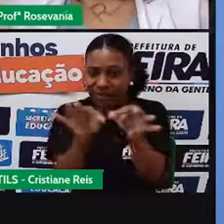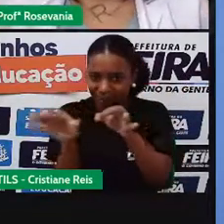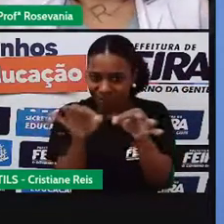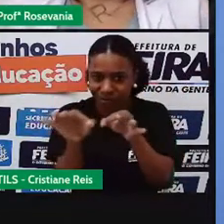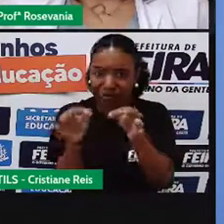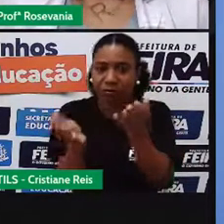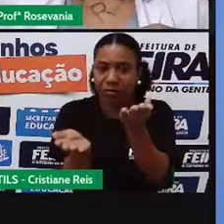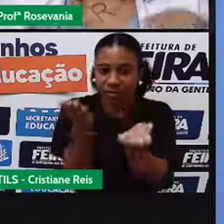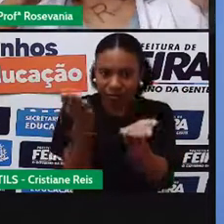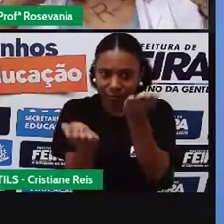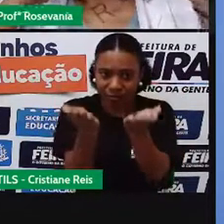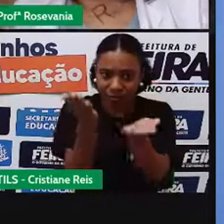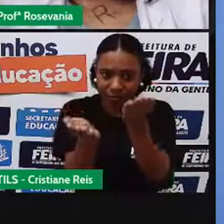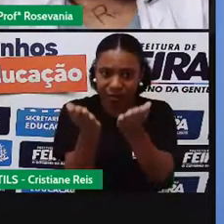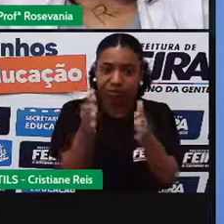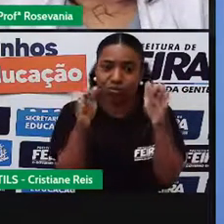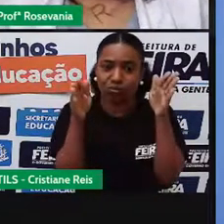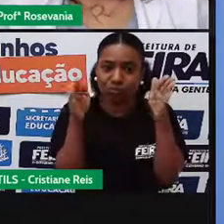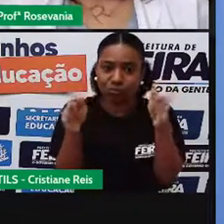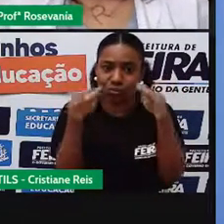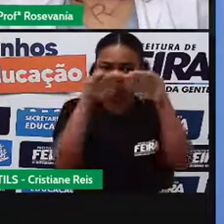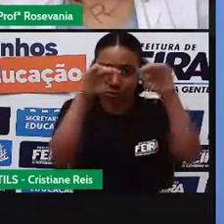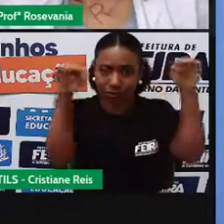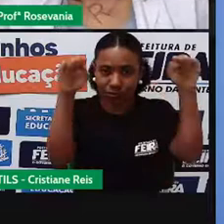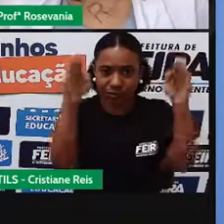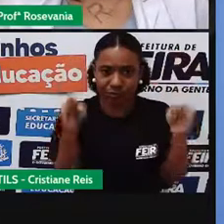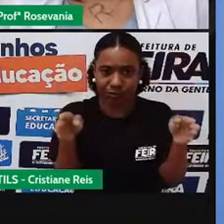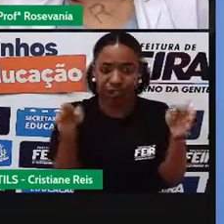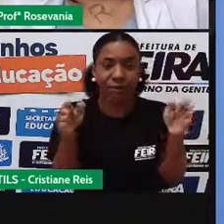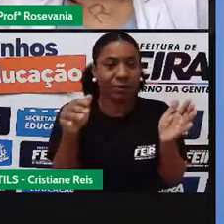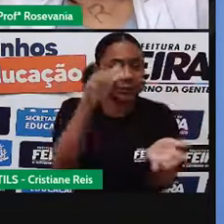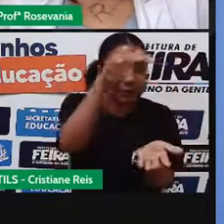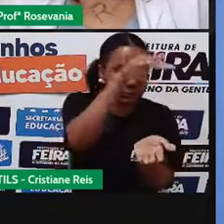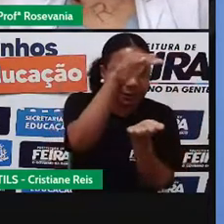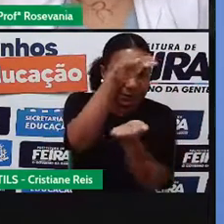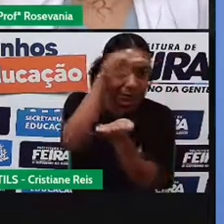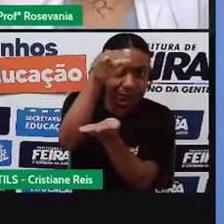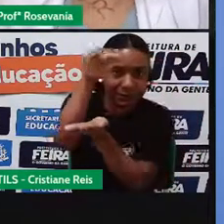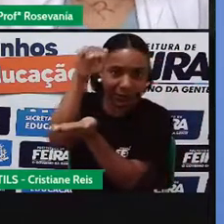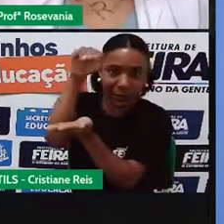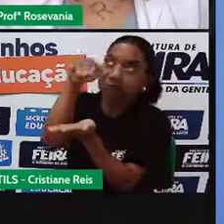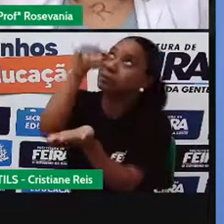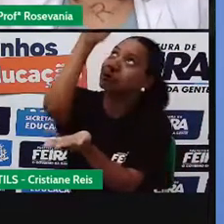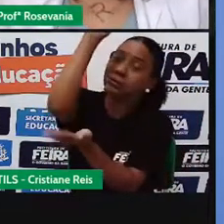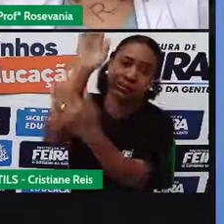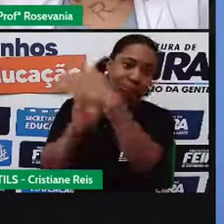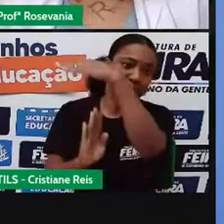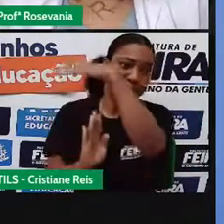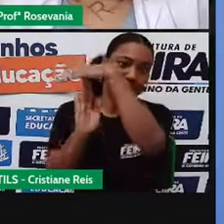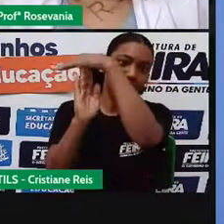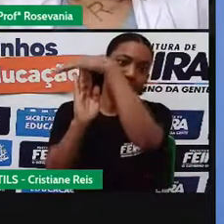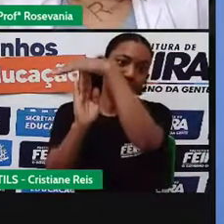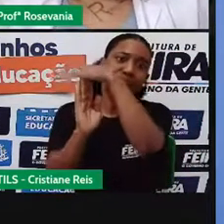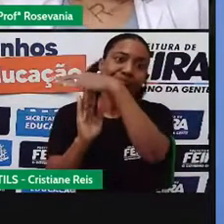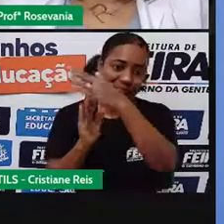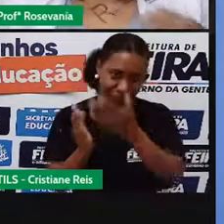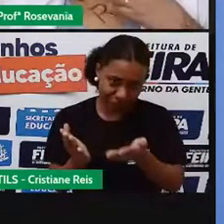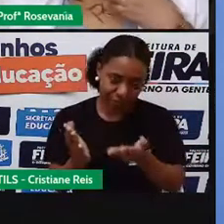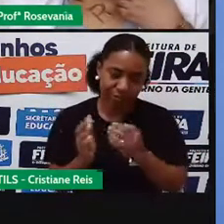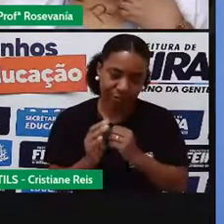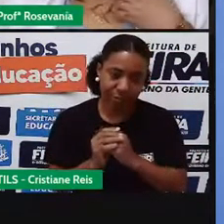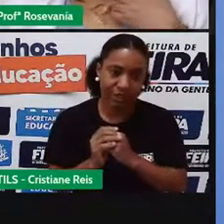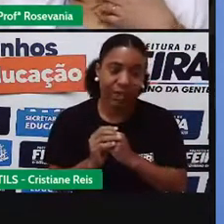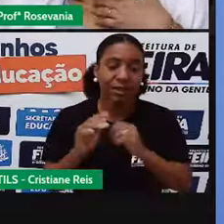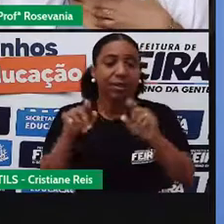com peso, com tamanho, às vezes até padronizado o tamanho mesmo, não pode passar daquele tamanho, porque senão não vai. Tem